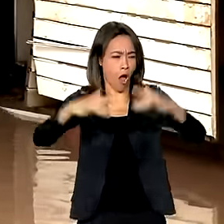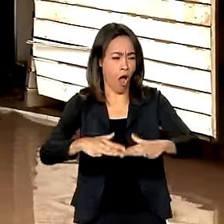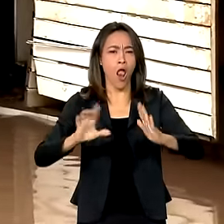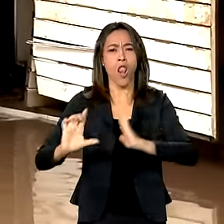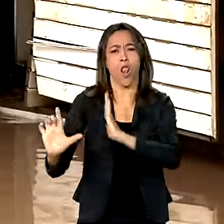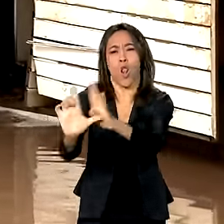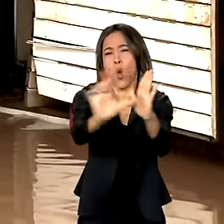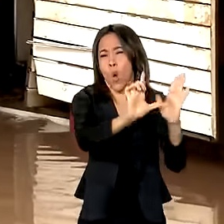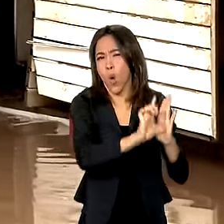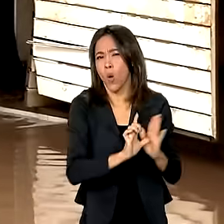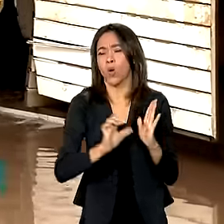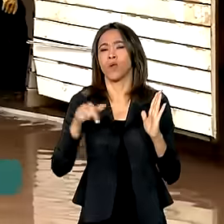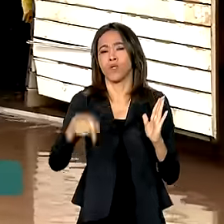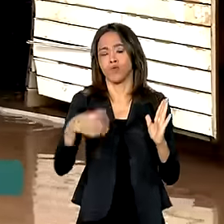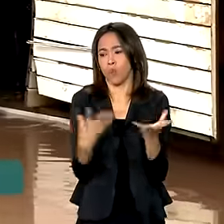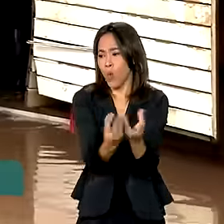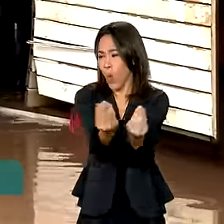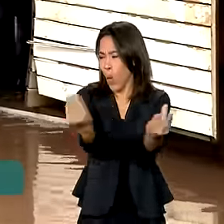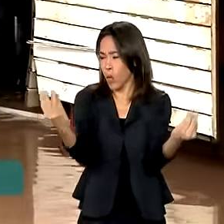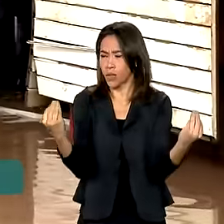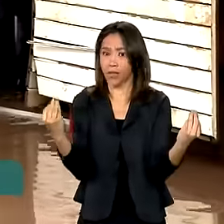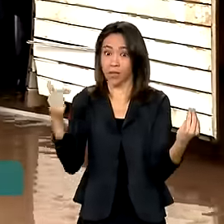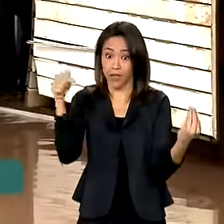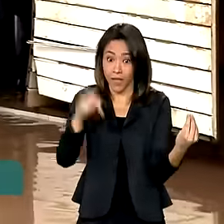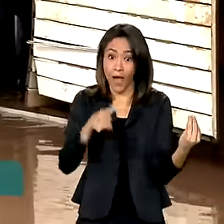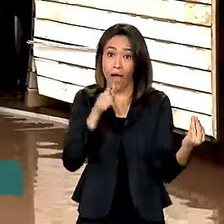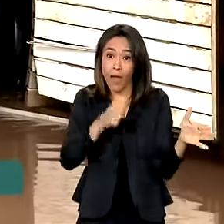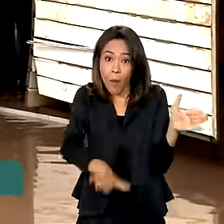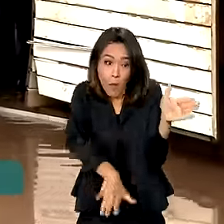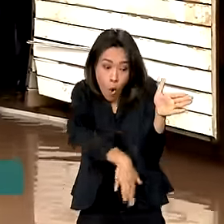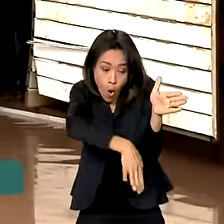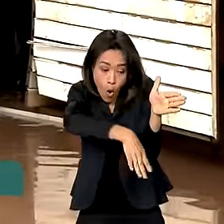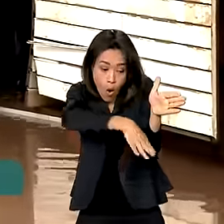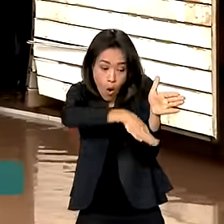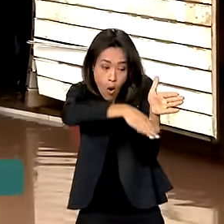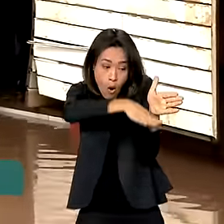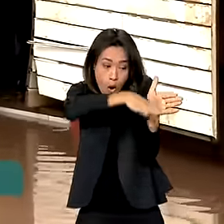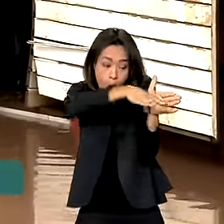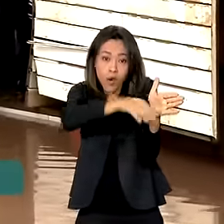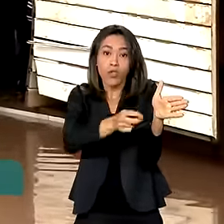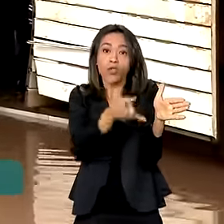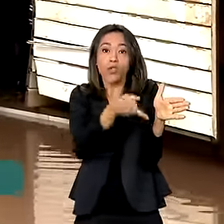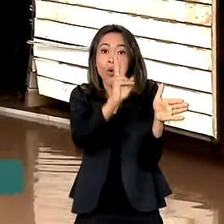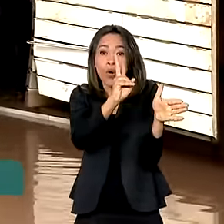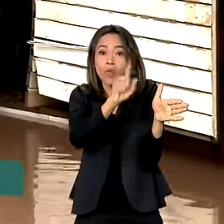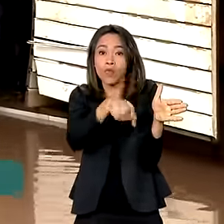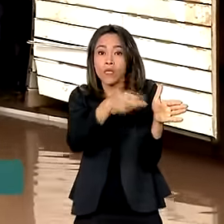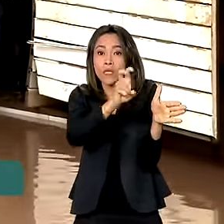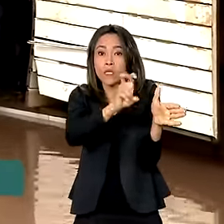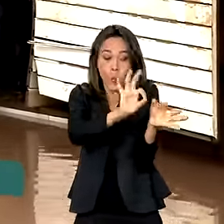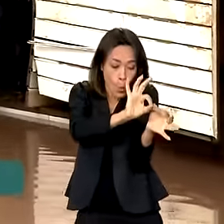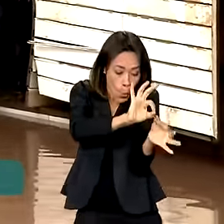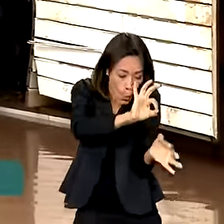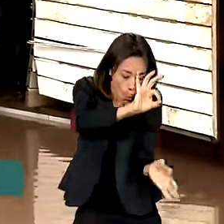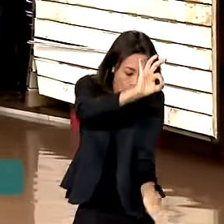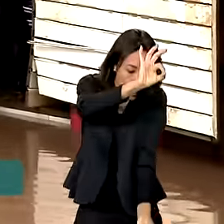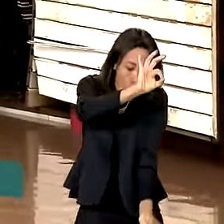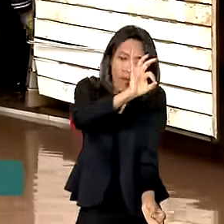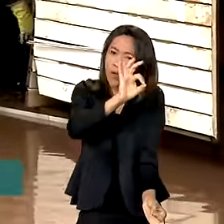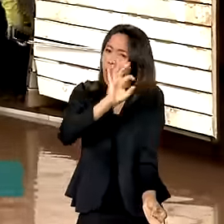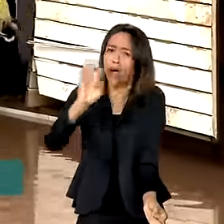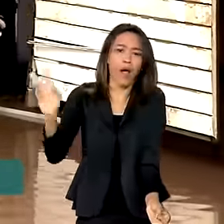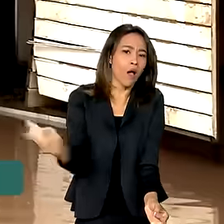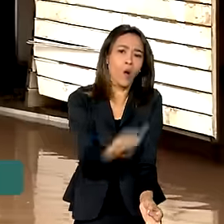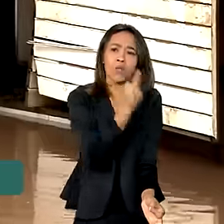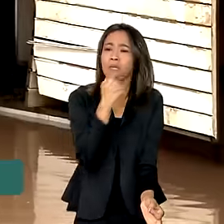populares. Em alguns pontos, a água atingiu mais de 2,5 E o cenário é o mesmo em